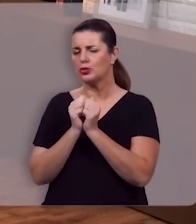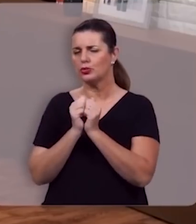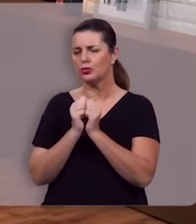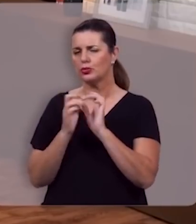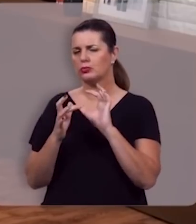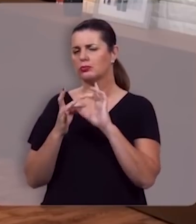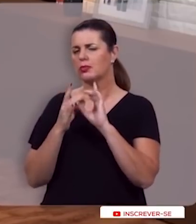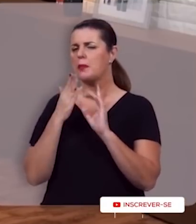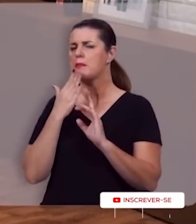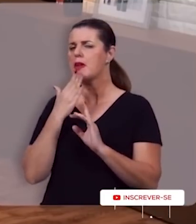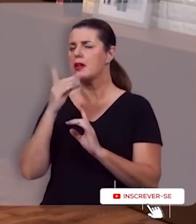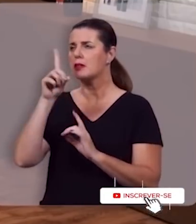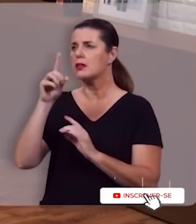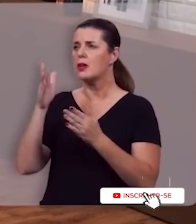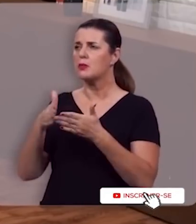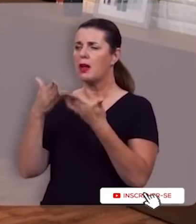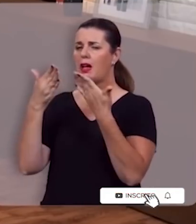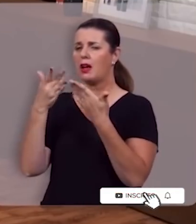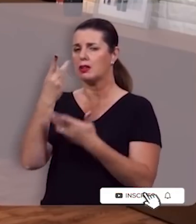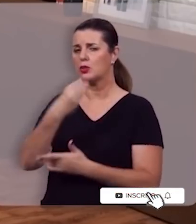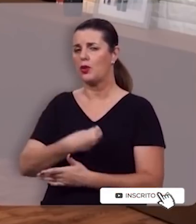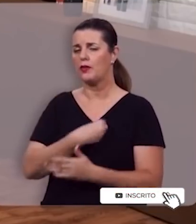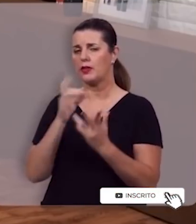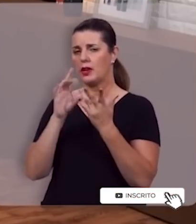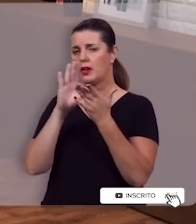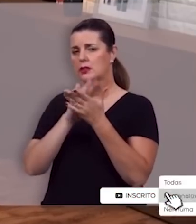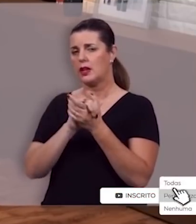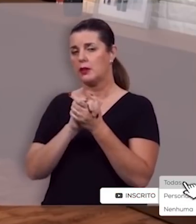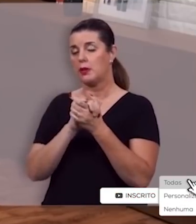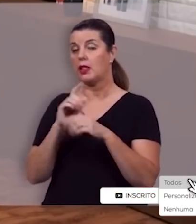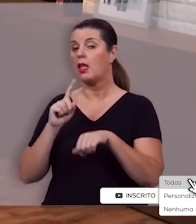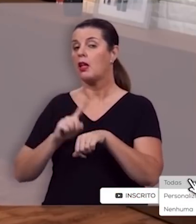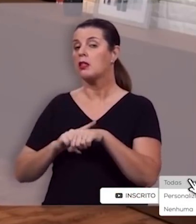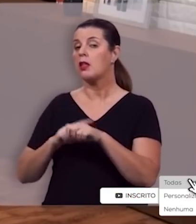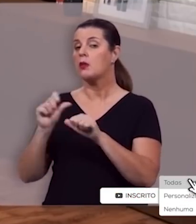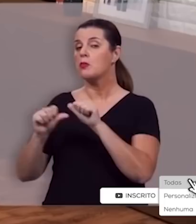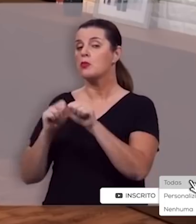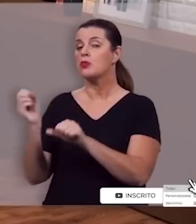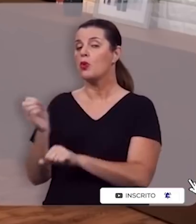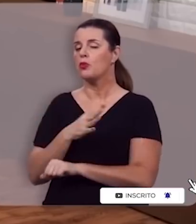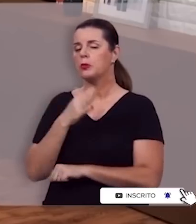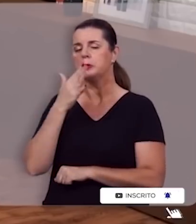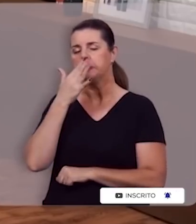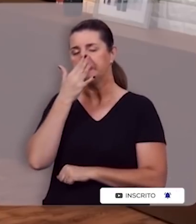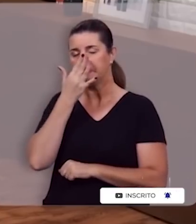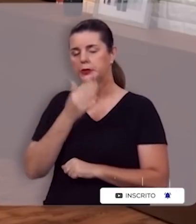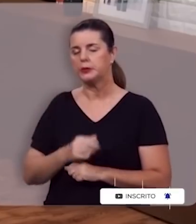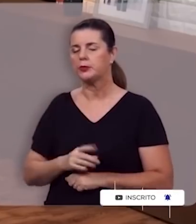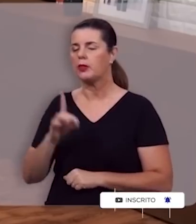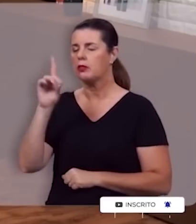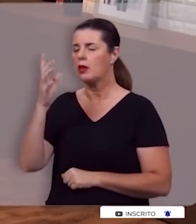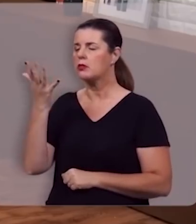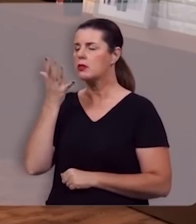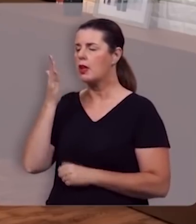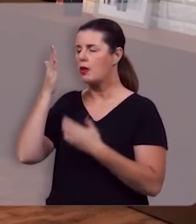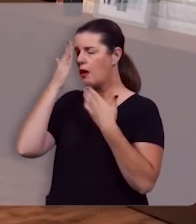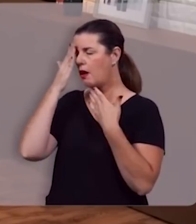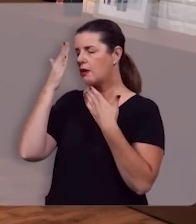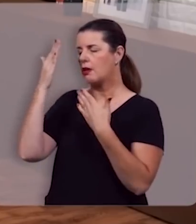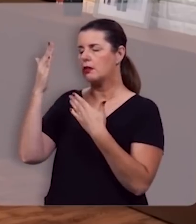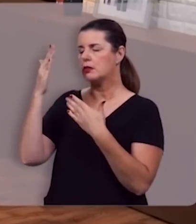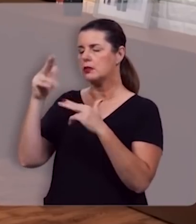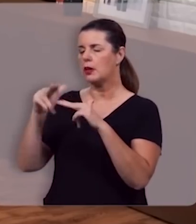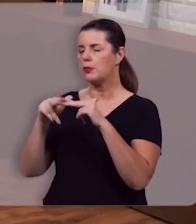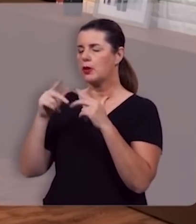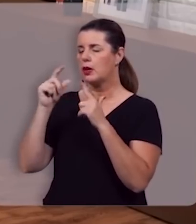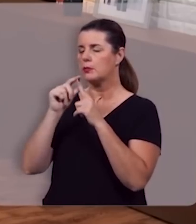peça a Deus um milagre na sua vida conjugal um tempo de restauração Deus eu quero te dar graças